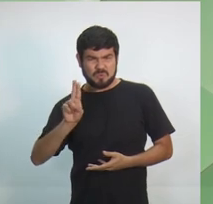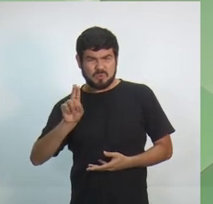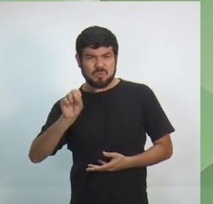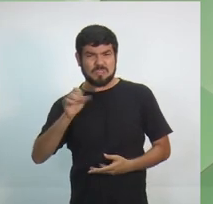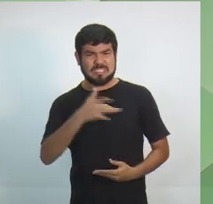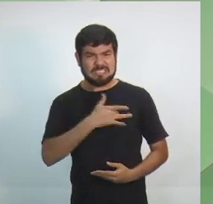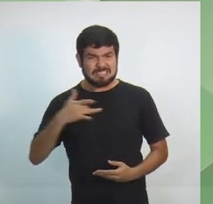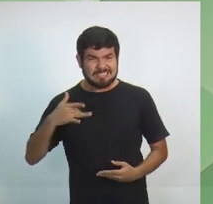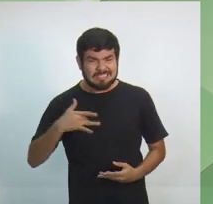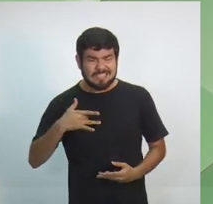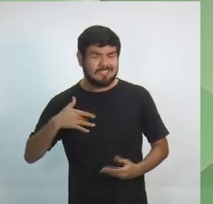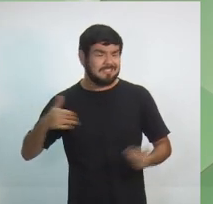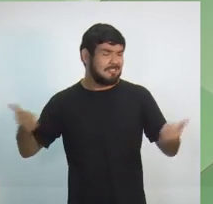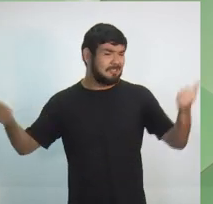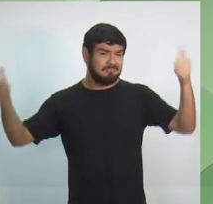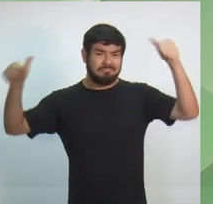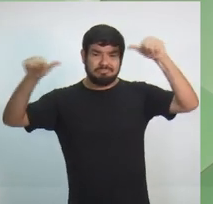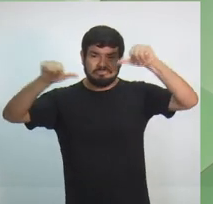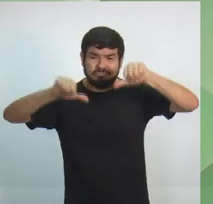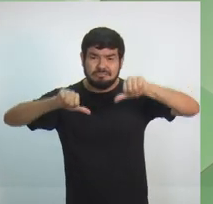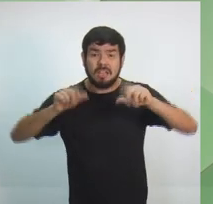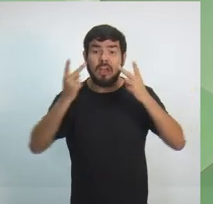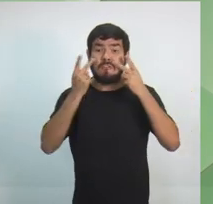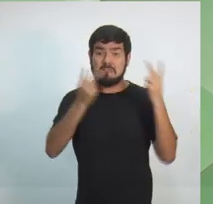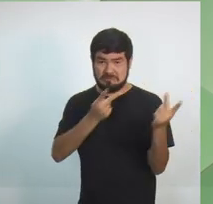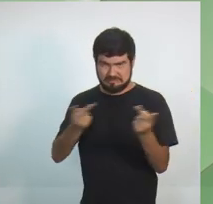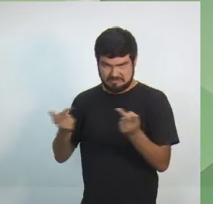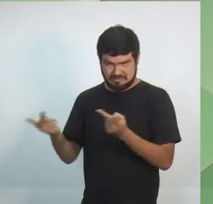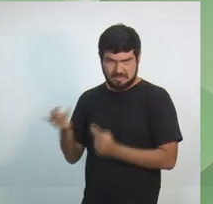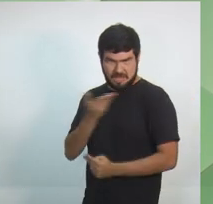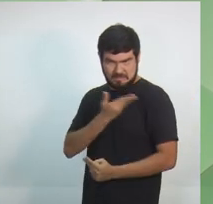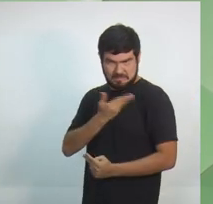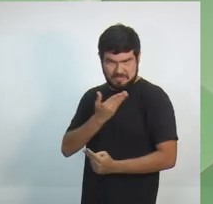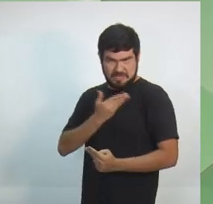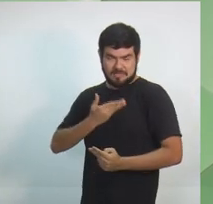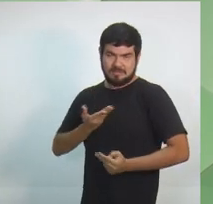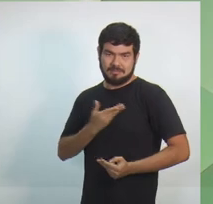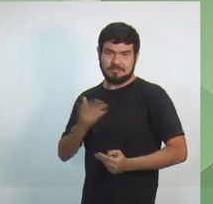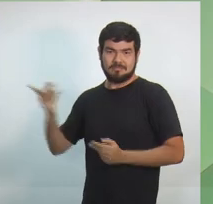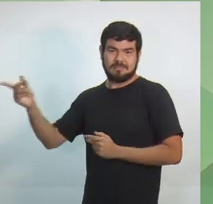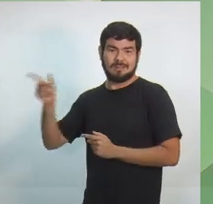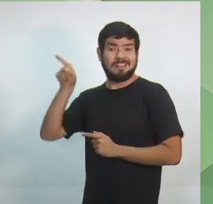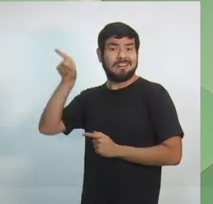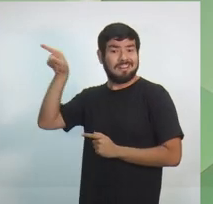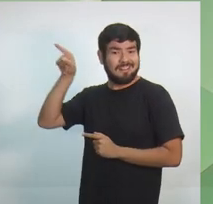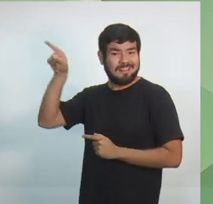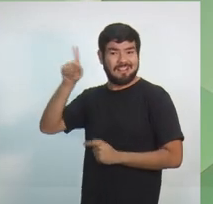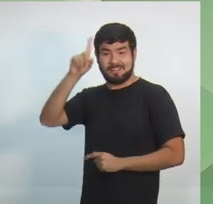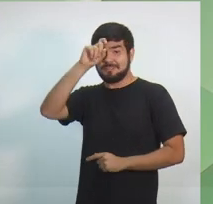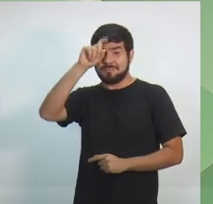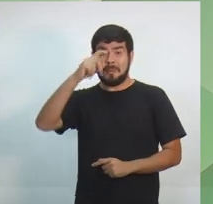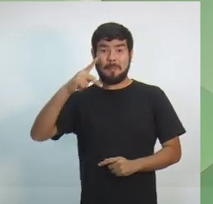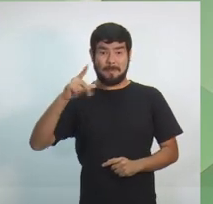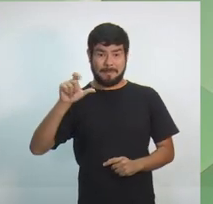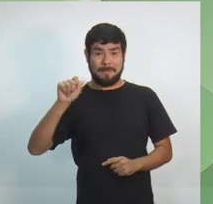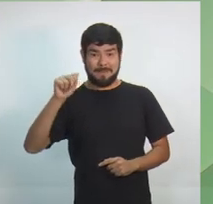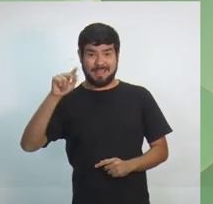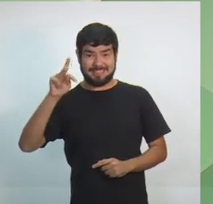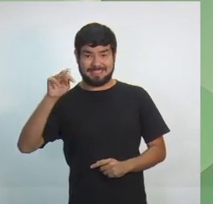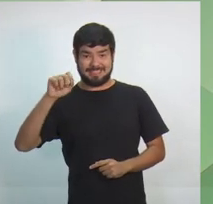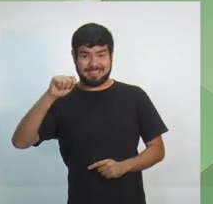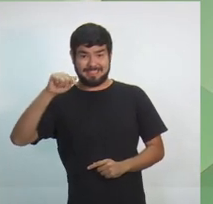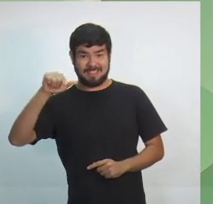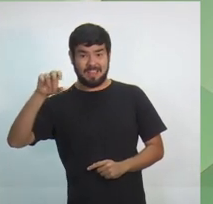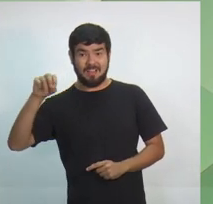visitar uma amiga que estava no Platão Araújo. Lá o acompanhante tem que levar um ventilador porque o ar-condicionado não funciona. Tem gente